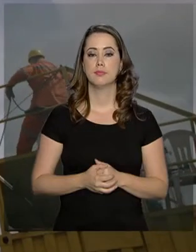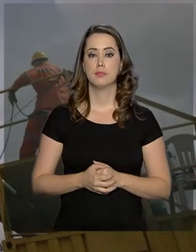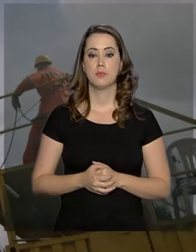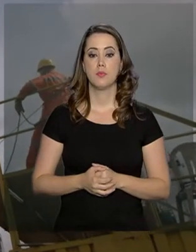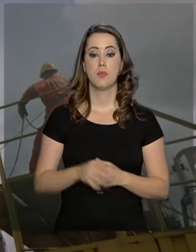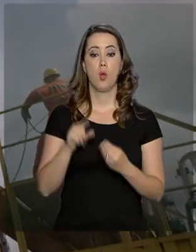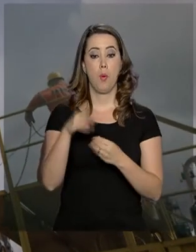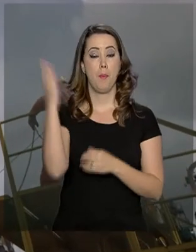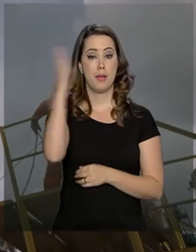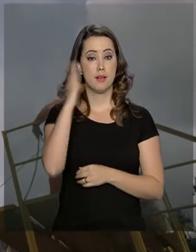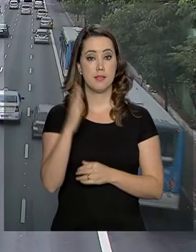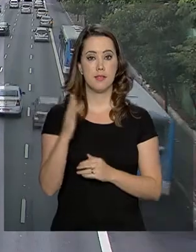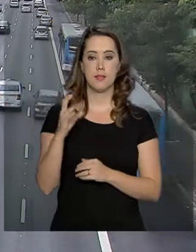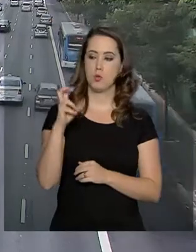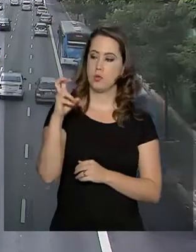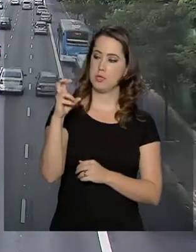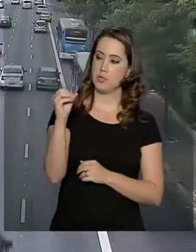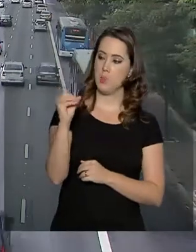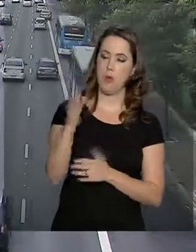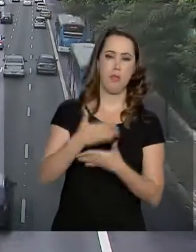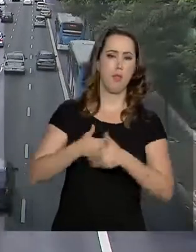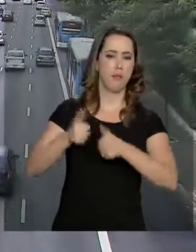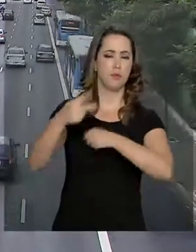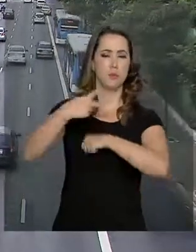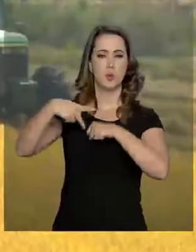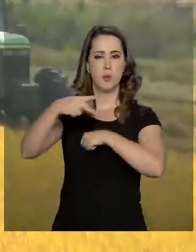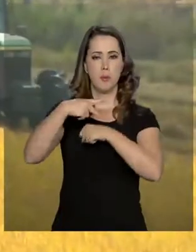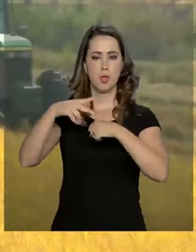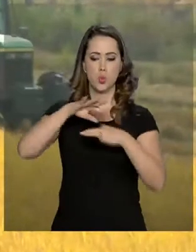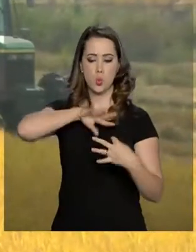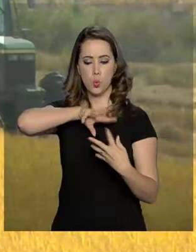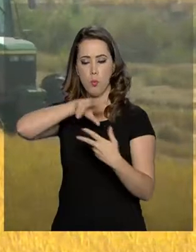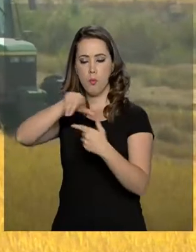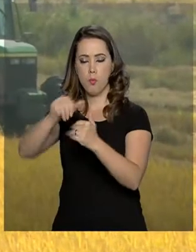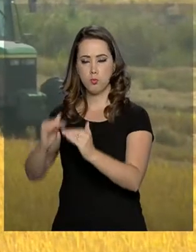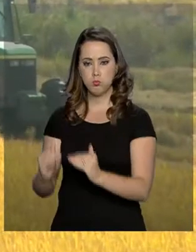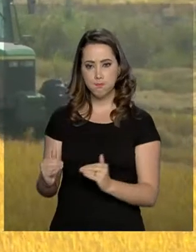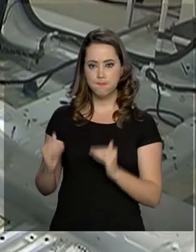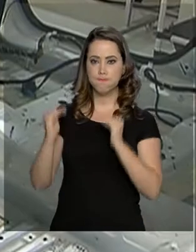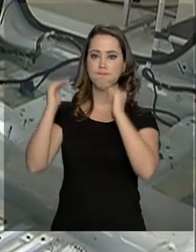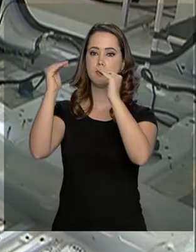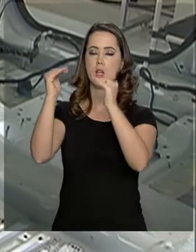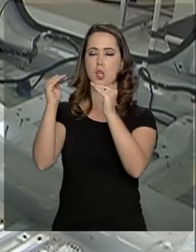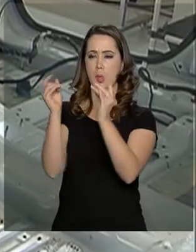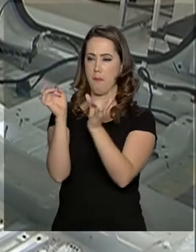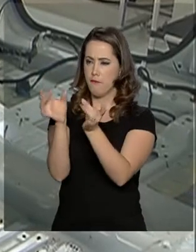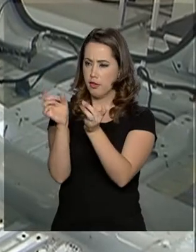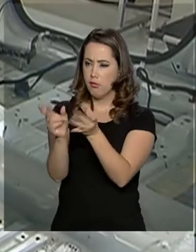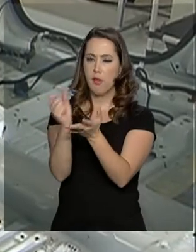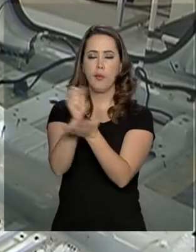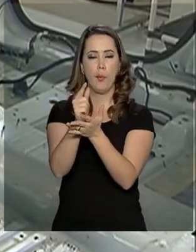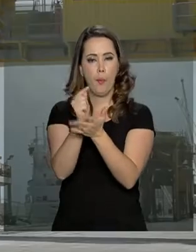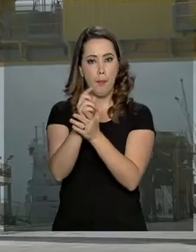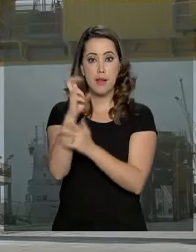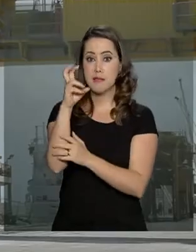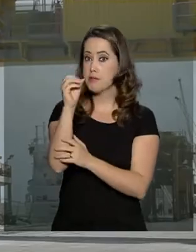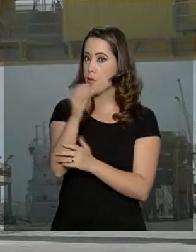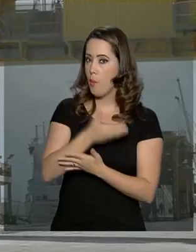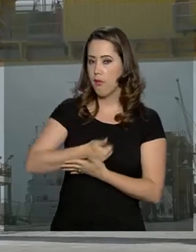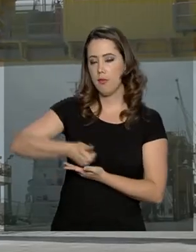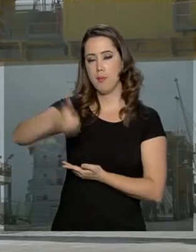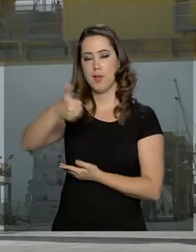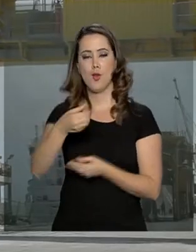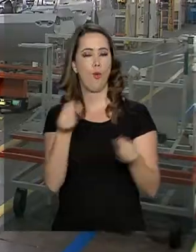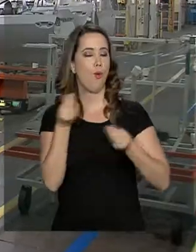Colocar o Brasil entre os 50 melhores países para se fazer negócios no mundo. Para isso, a meta do governo é